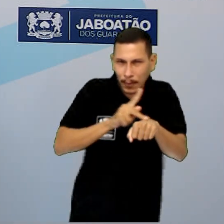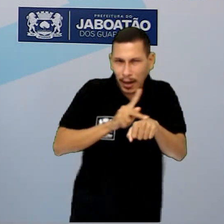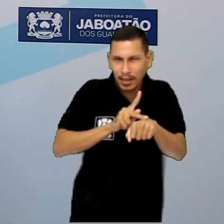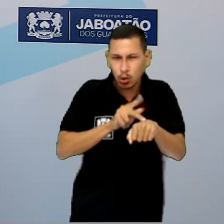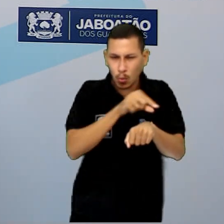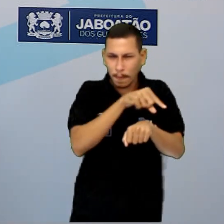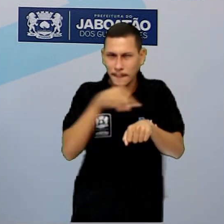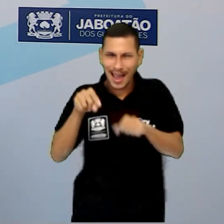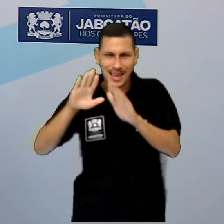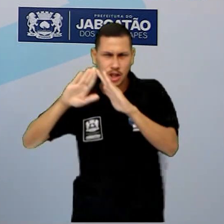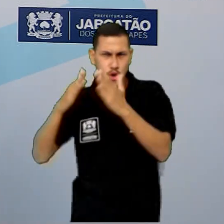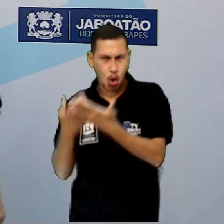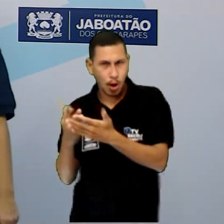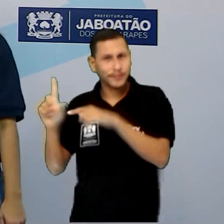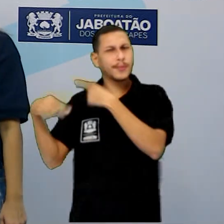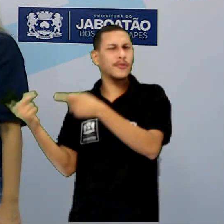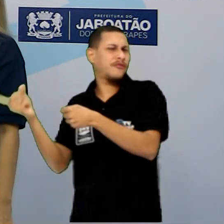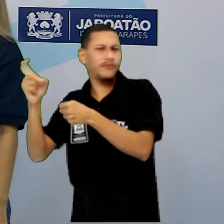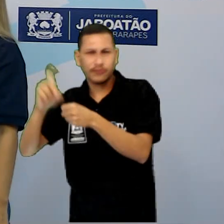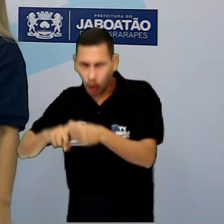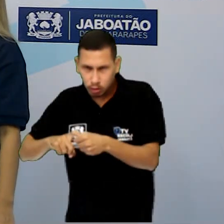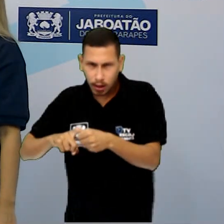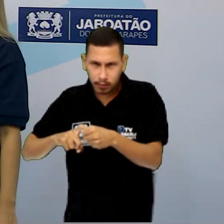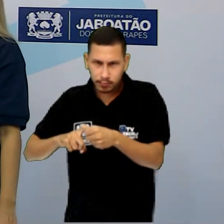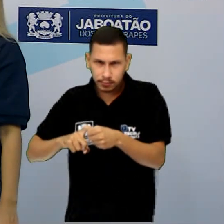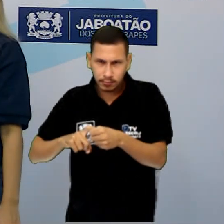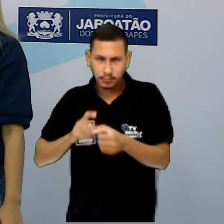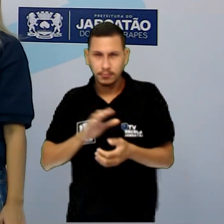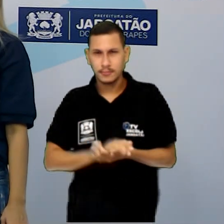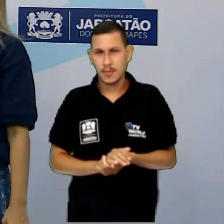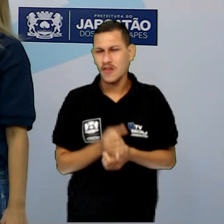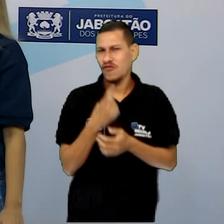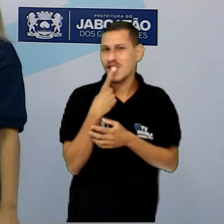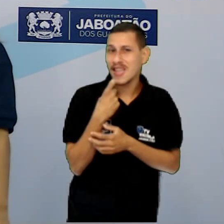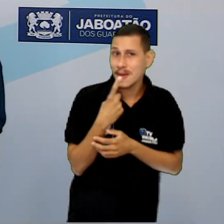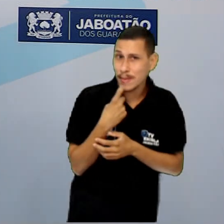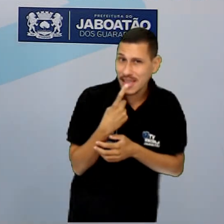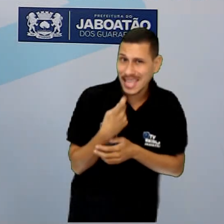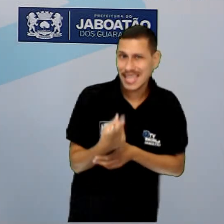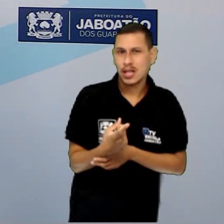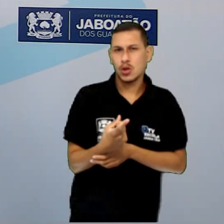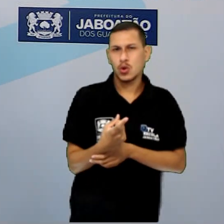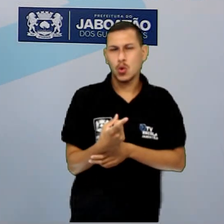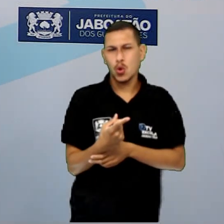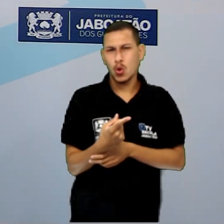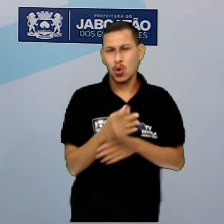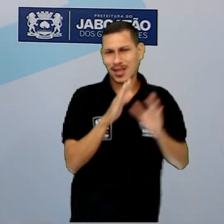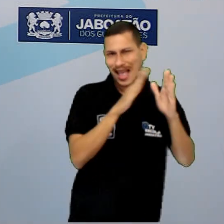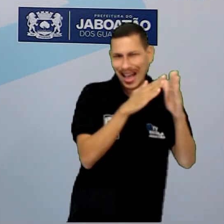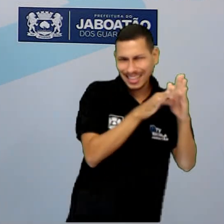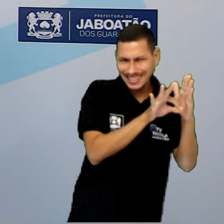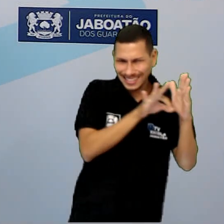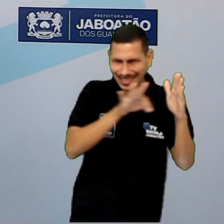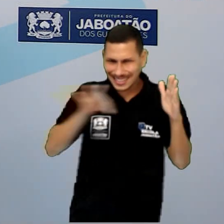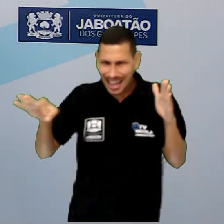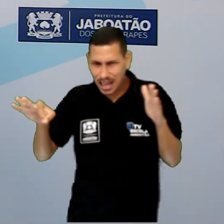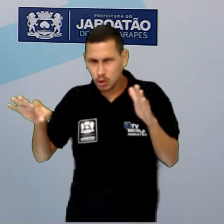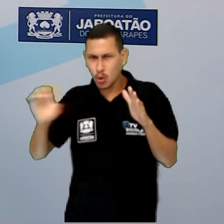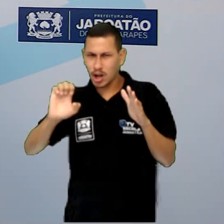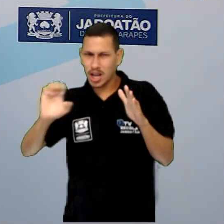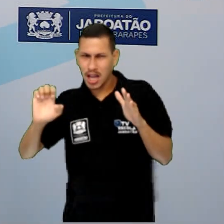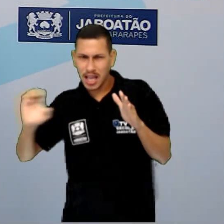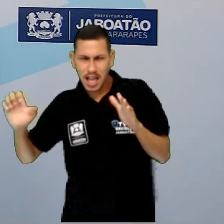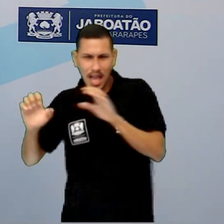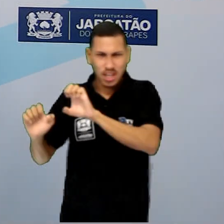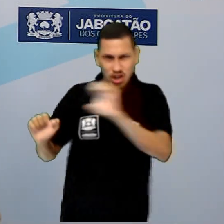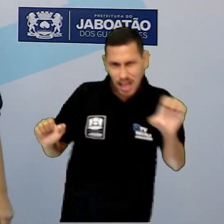escola e depois volta. Aqui não, no caminho vermelho. Ele sai direto da casa dele, vira a esquerda